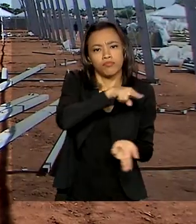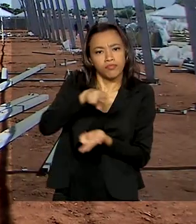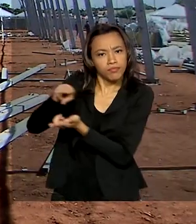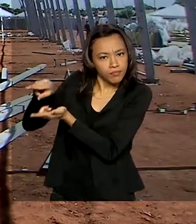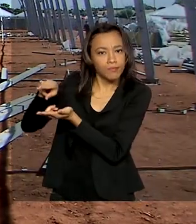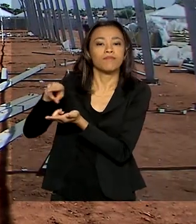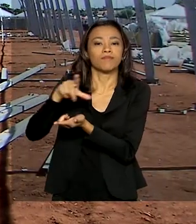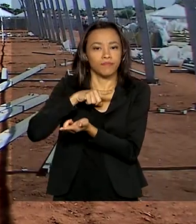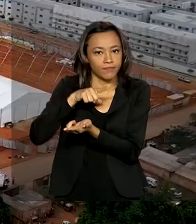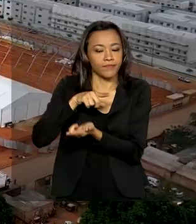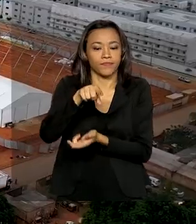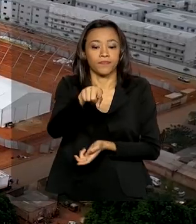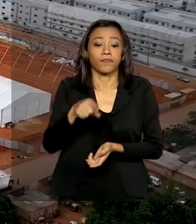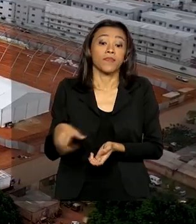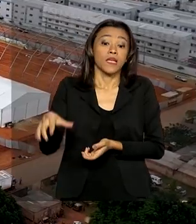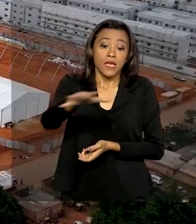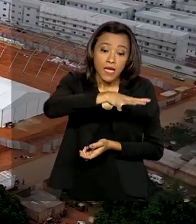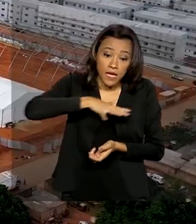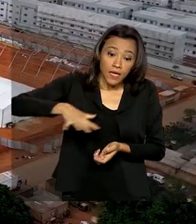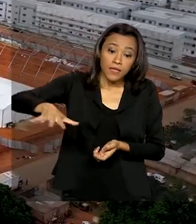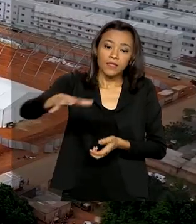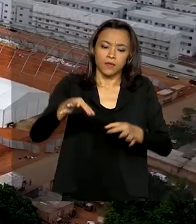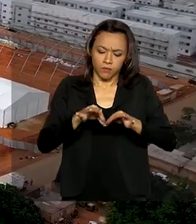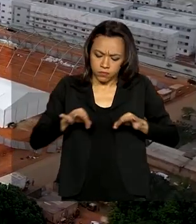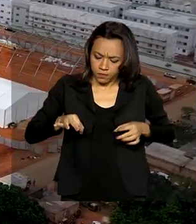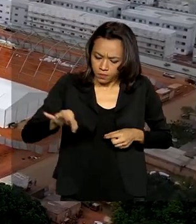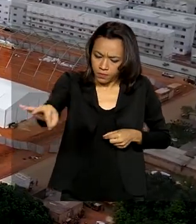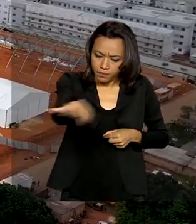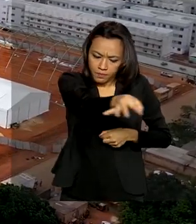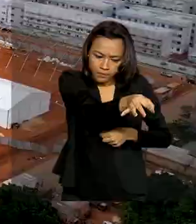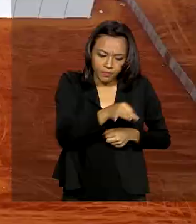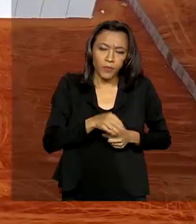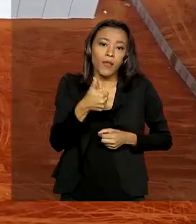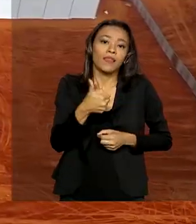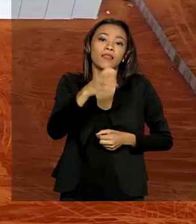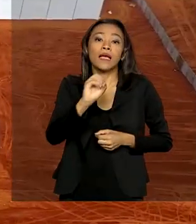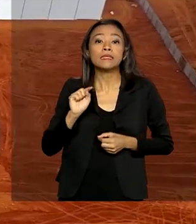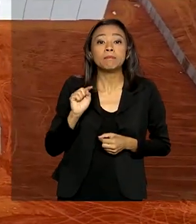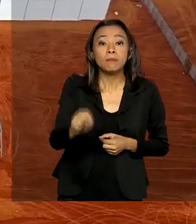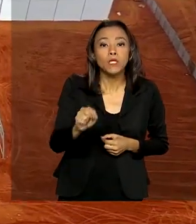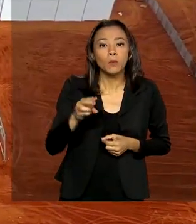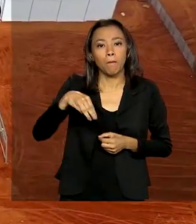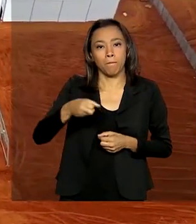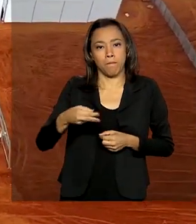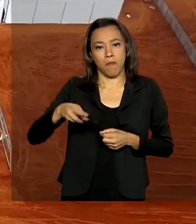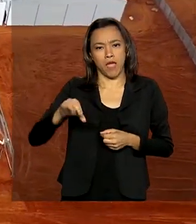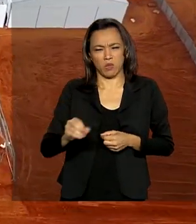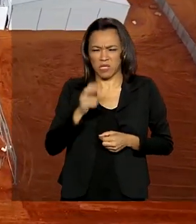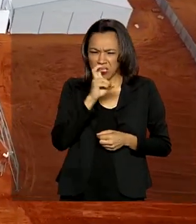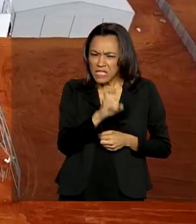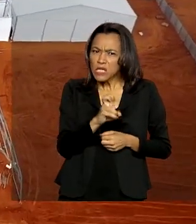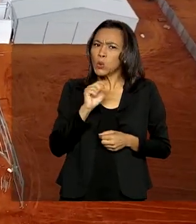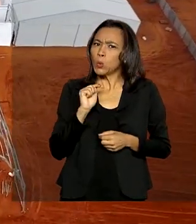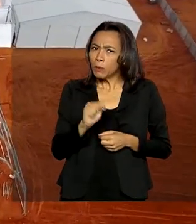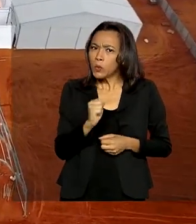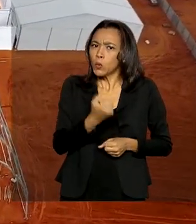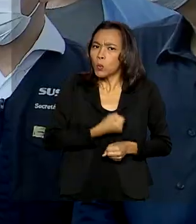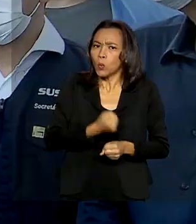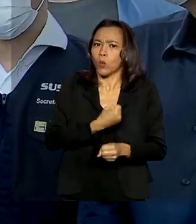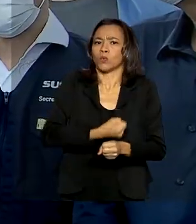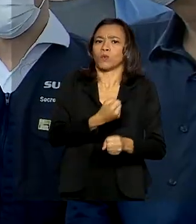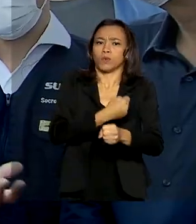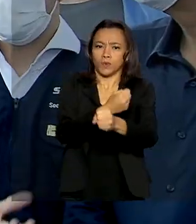Ao todo, o hospital de campanha ocupará uma área de 10 mil metros quadrados, com quase 5 mil metros de área construída.